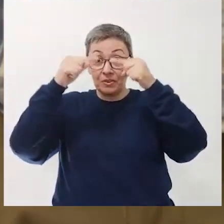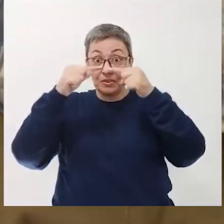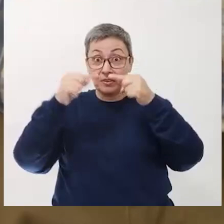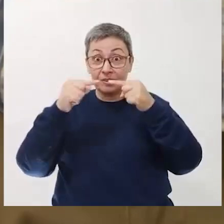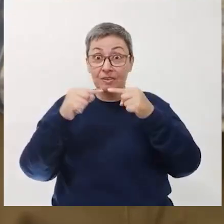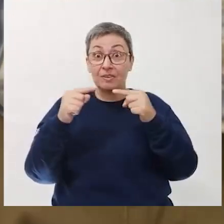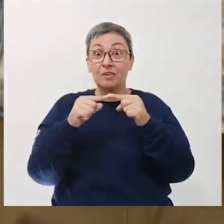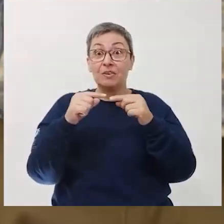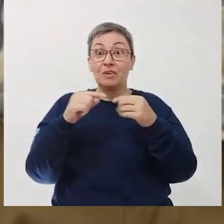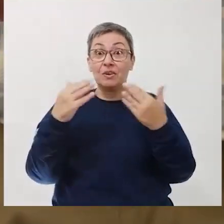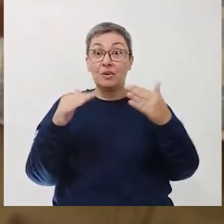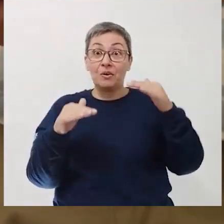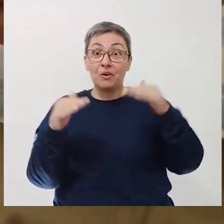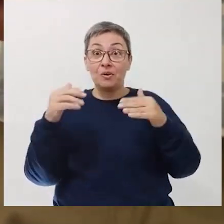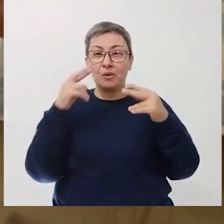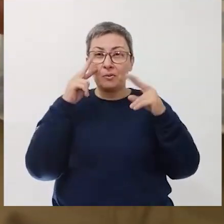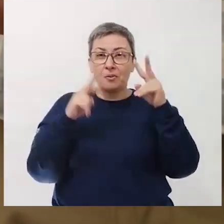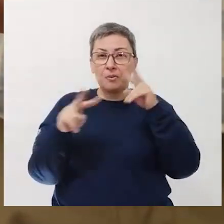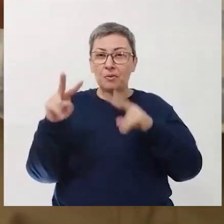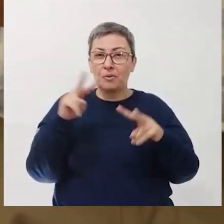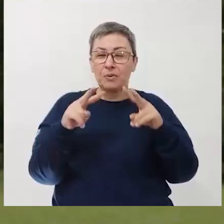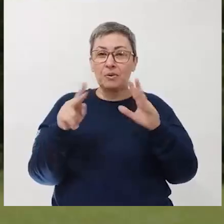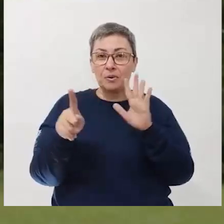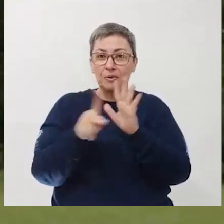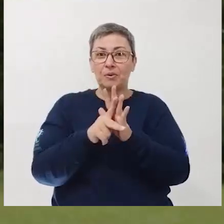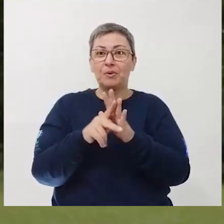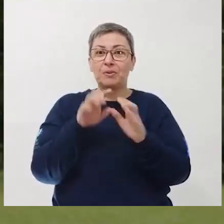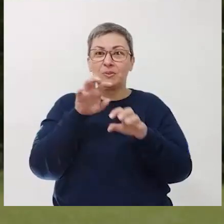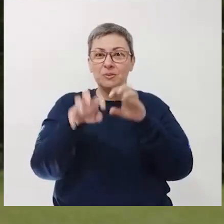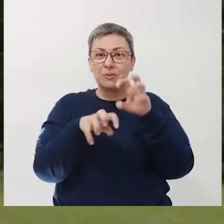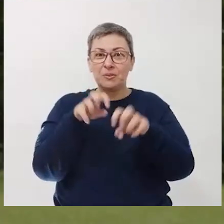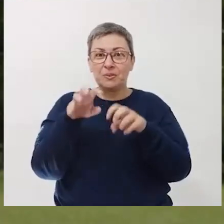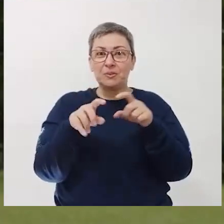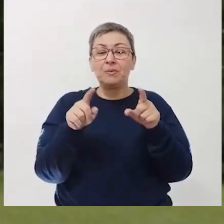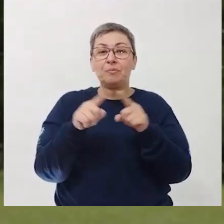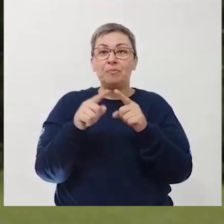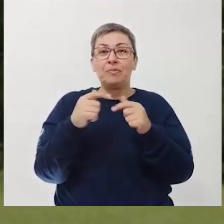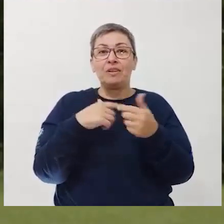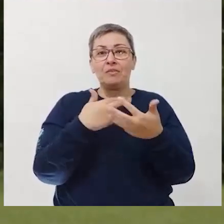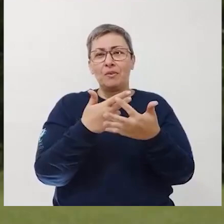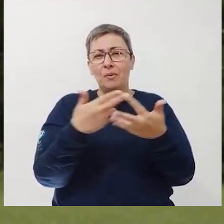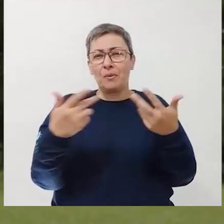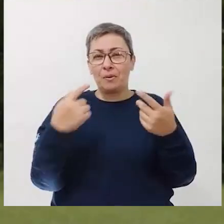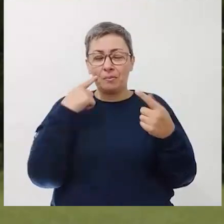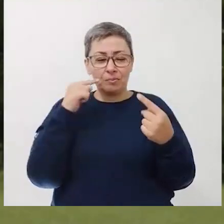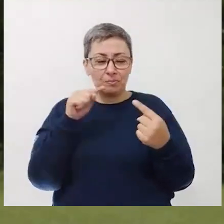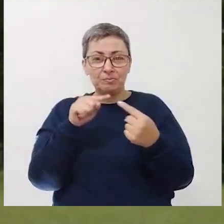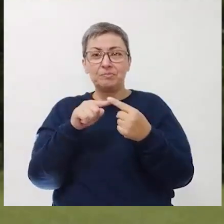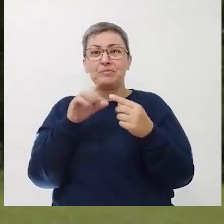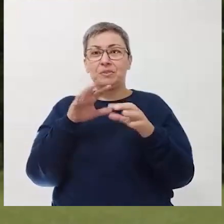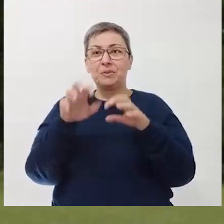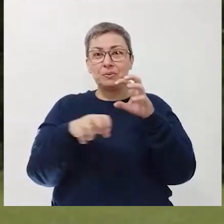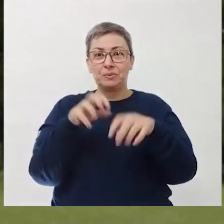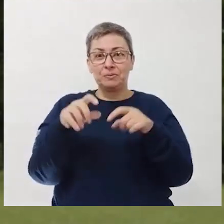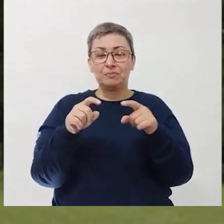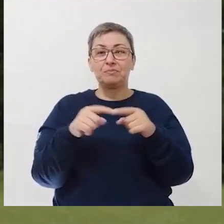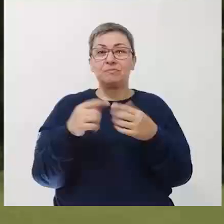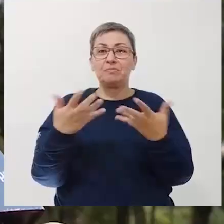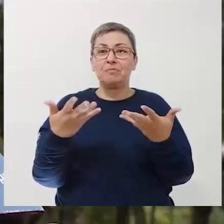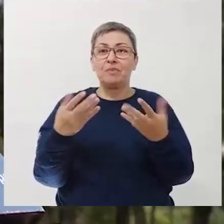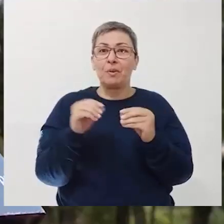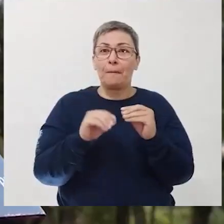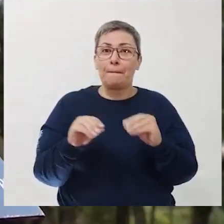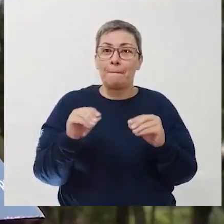relacionadas com o equilíbrio, com a visão, que são típicas de animais predadores. Então a gente tem várias evidências que apontam que ele seria um animal